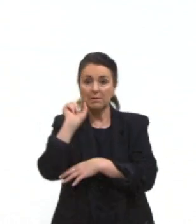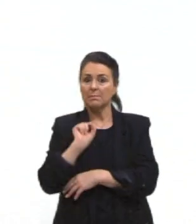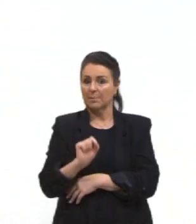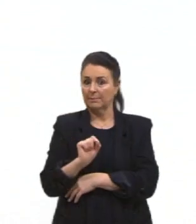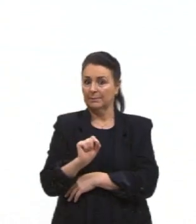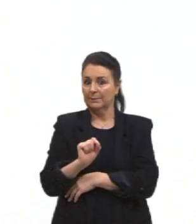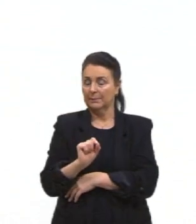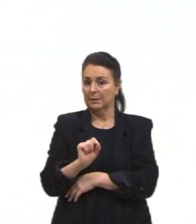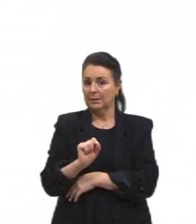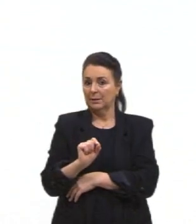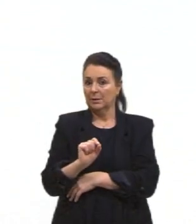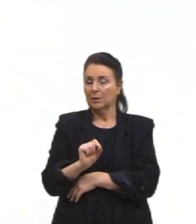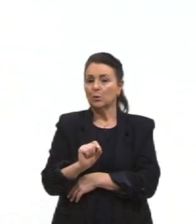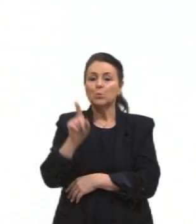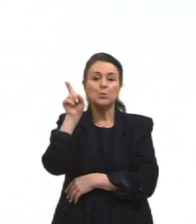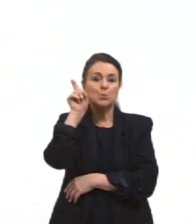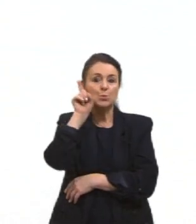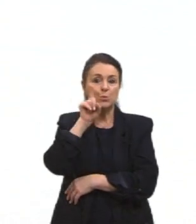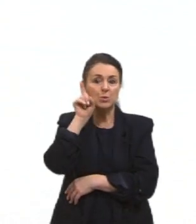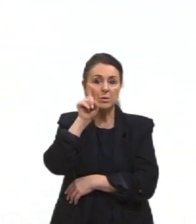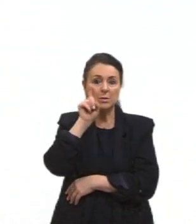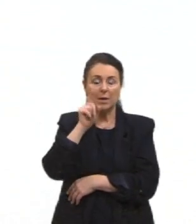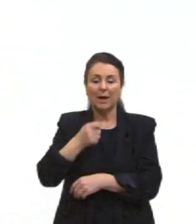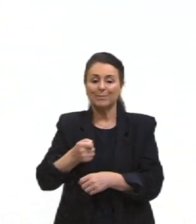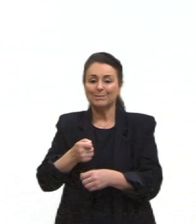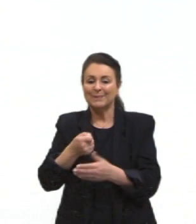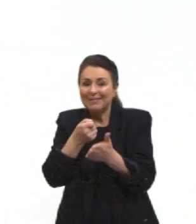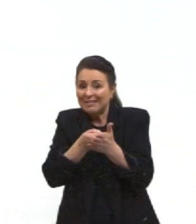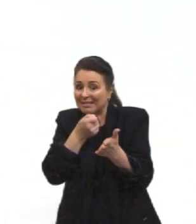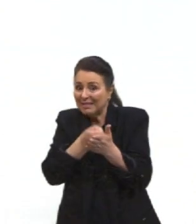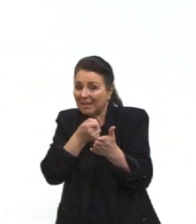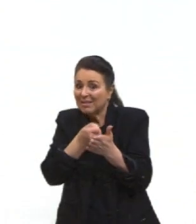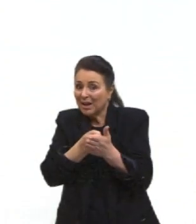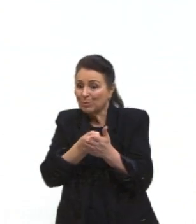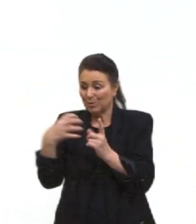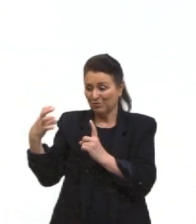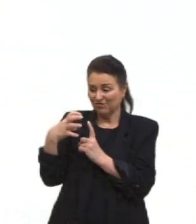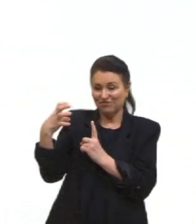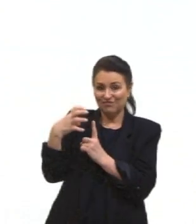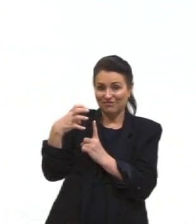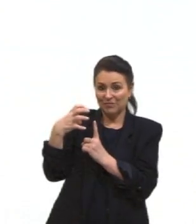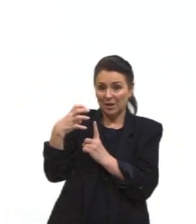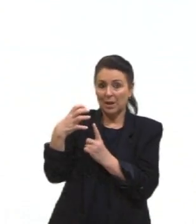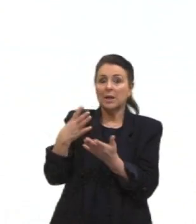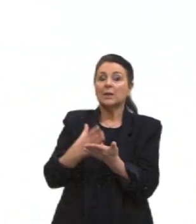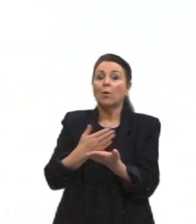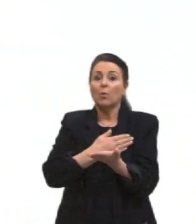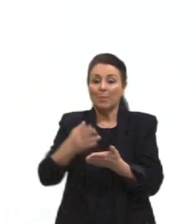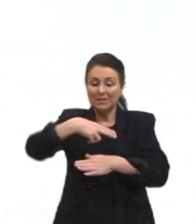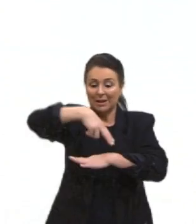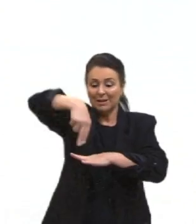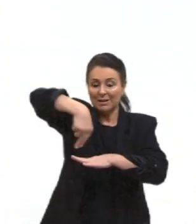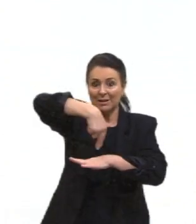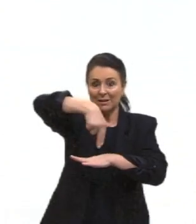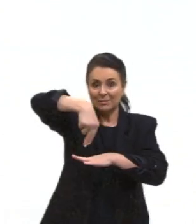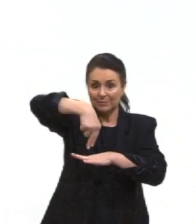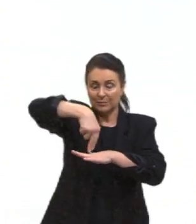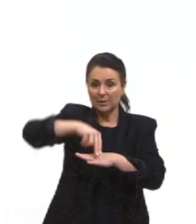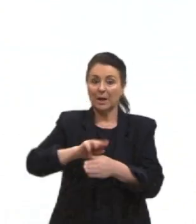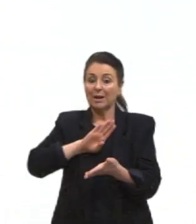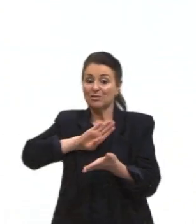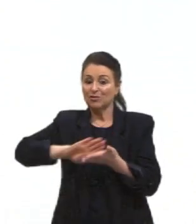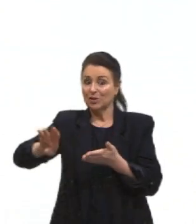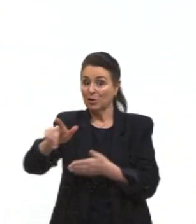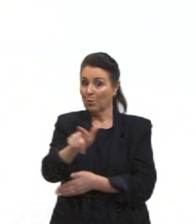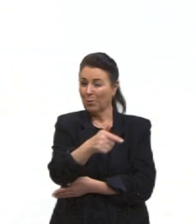os Estados Unidos estão tentando forçar algumas coisas, e aí nacionalizam, então, essas reservas, tiram essas sete